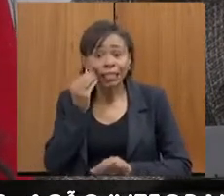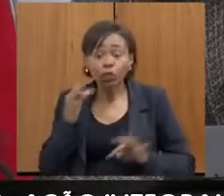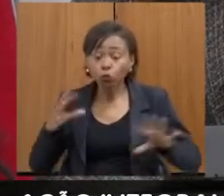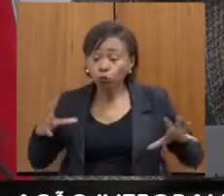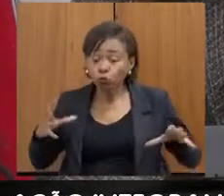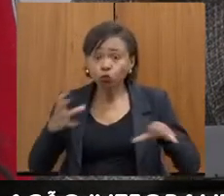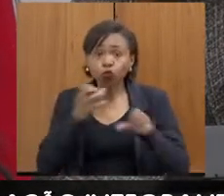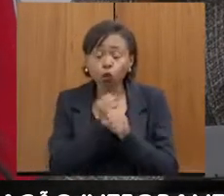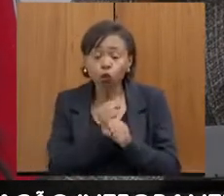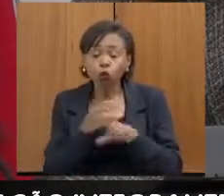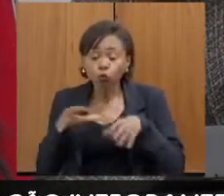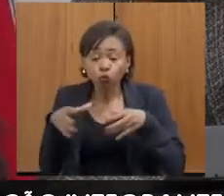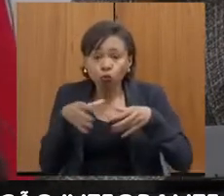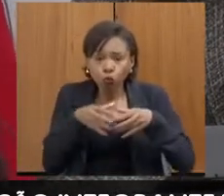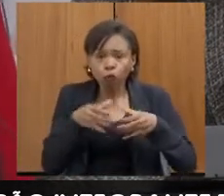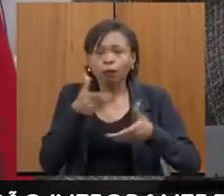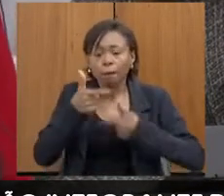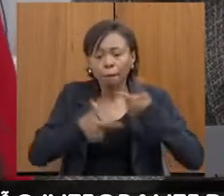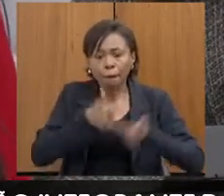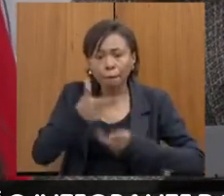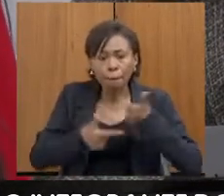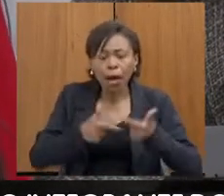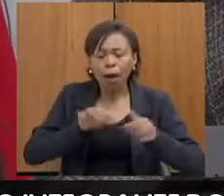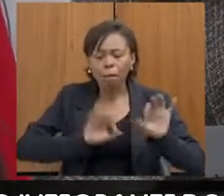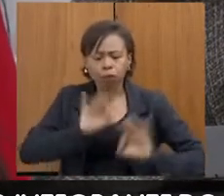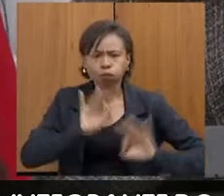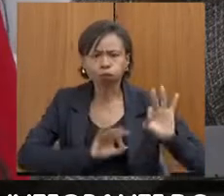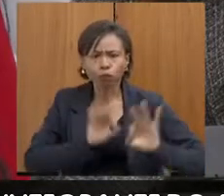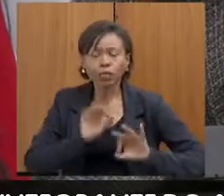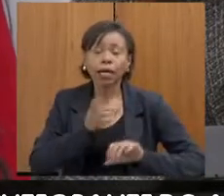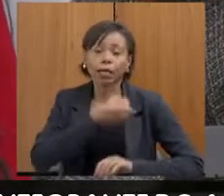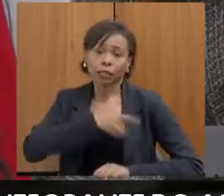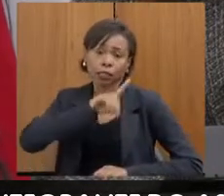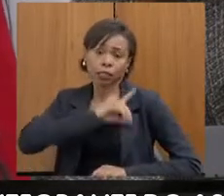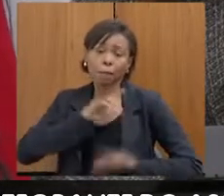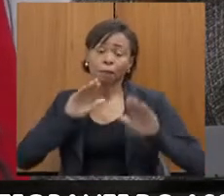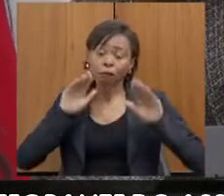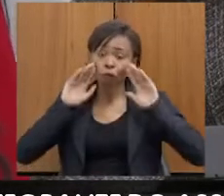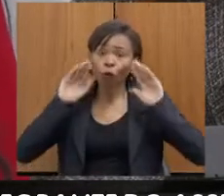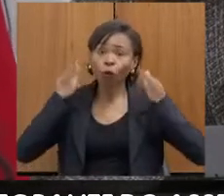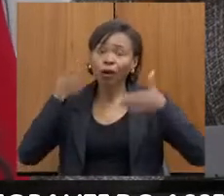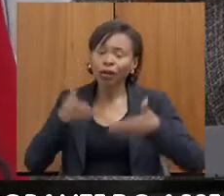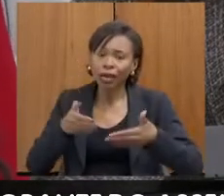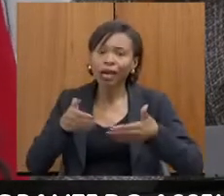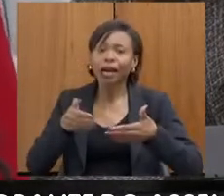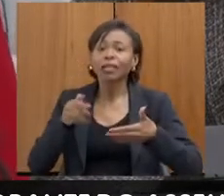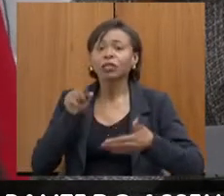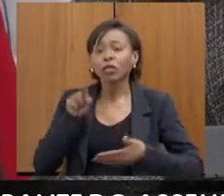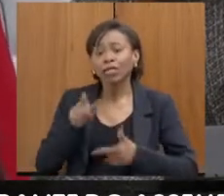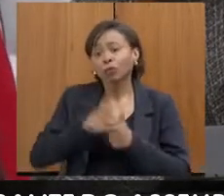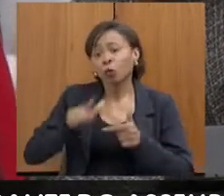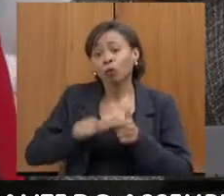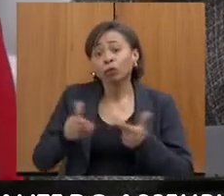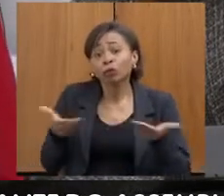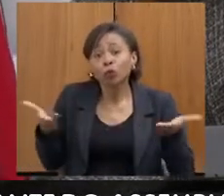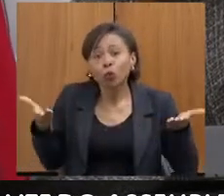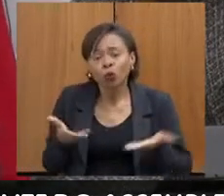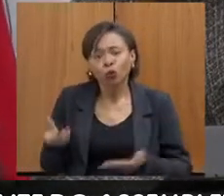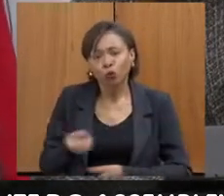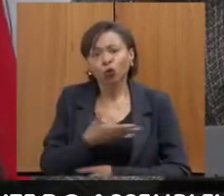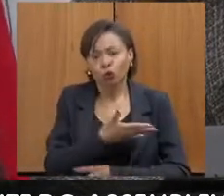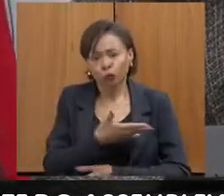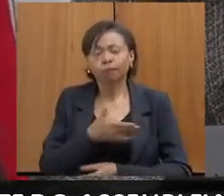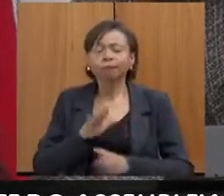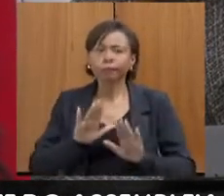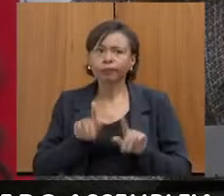mesmo, para dar uma organizada lá mesmo, para poder focar nesses casos iniciais, agora, nesses casos presentes. E também está sendo muito